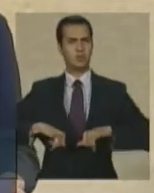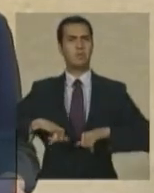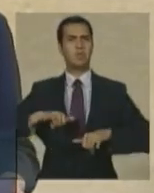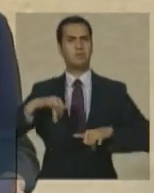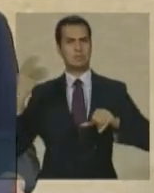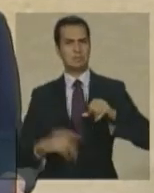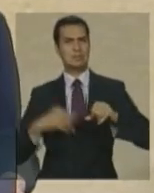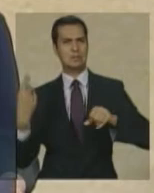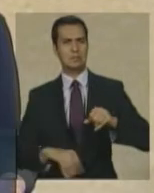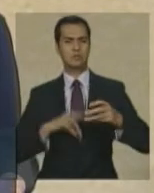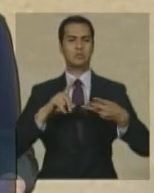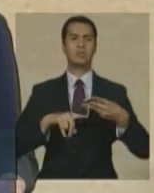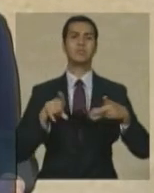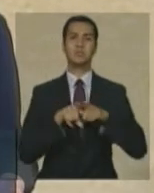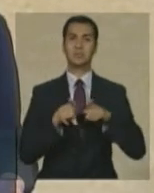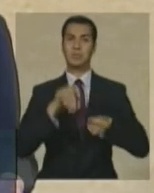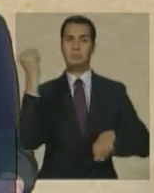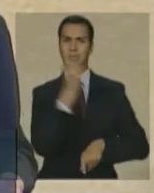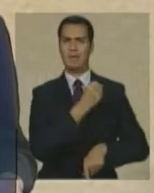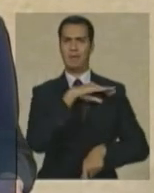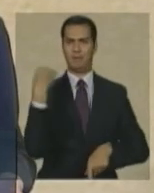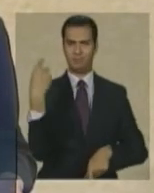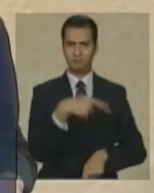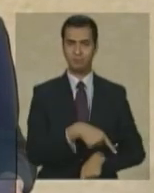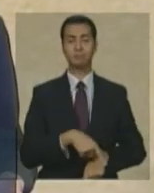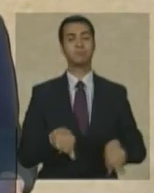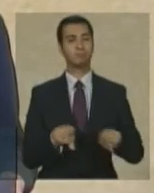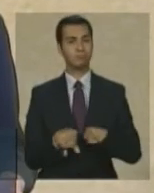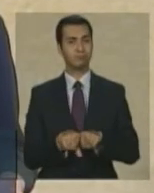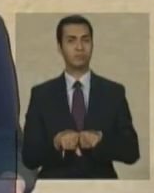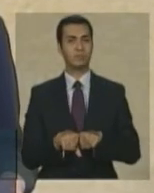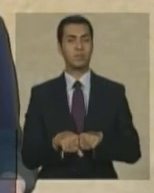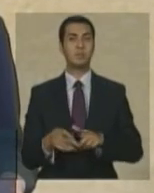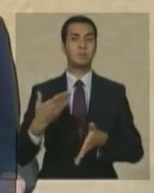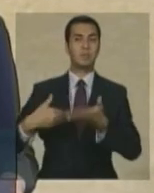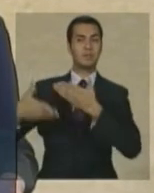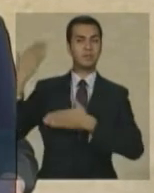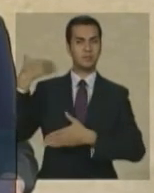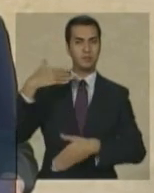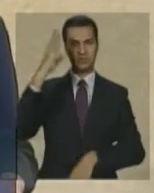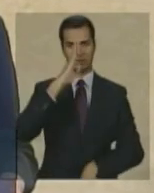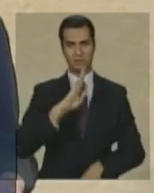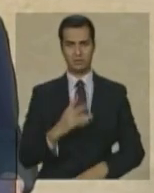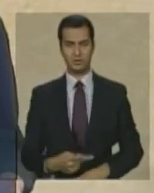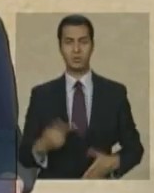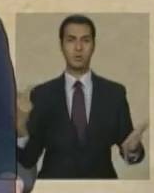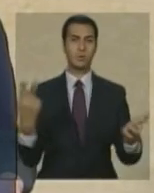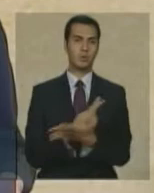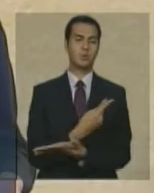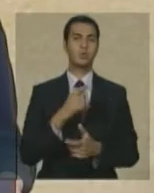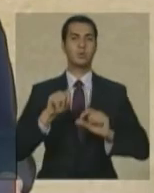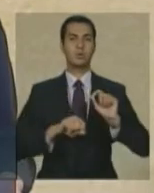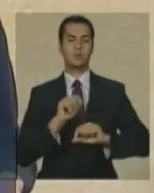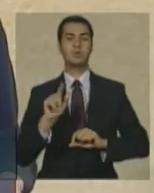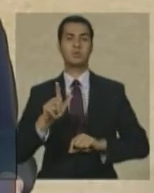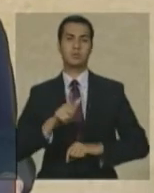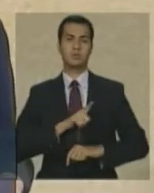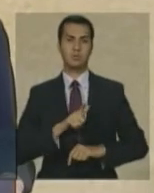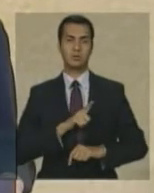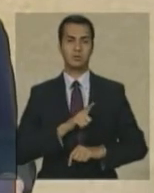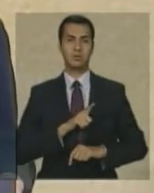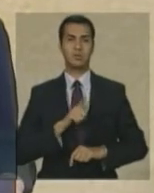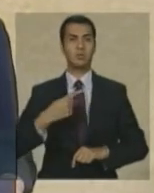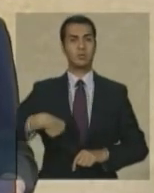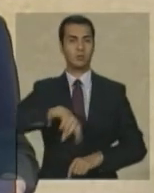mortas a verdade sobre nosso passado é fundamental para que aqueles fatos que mancharam